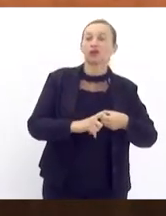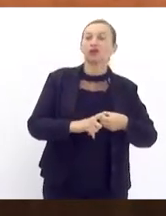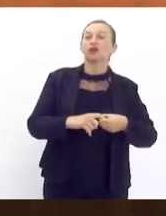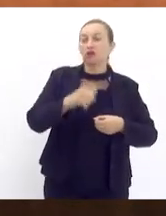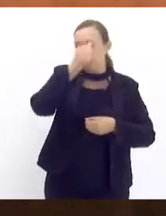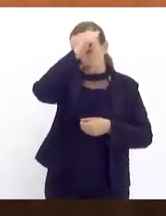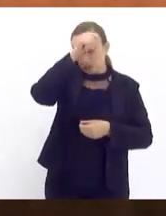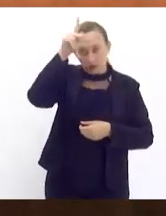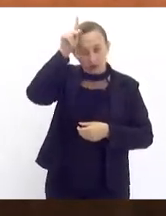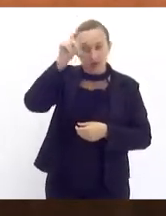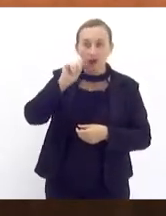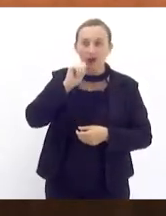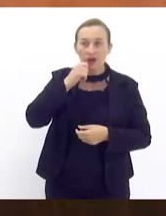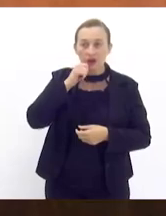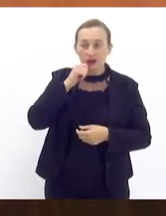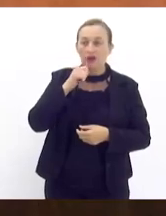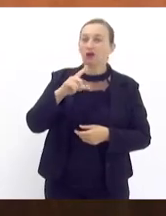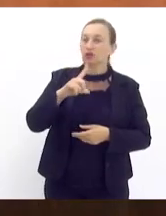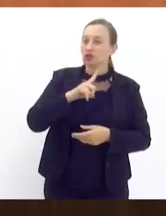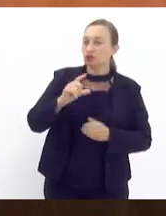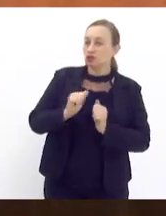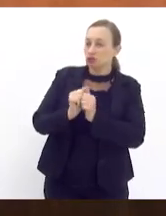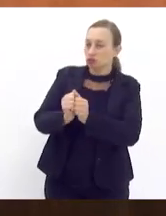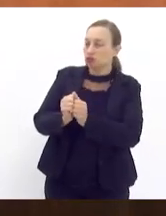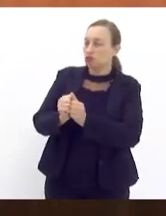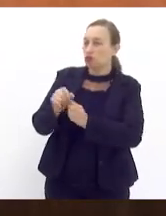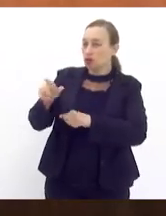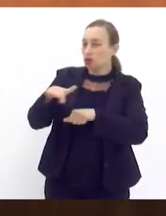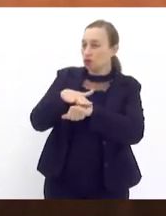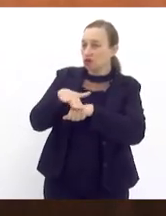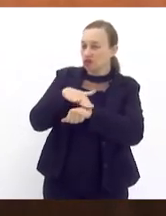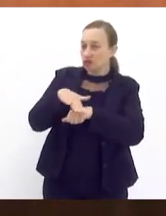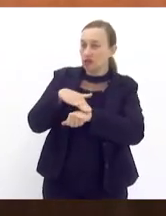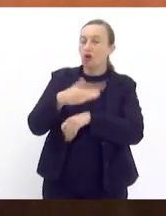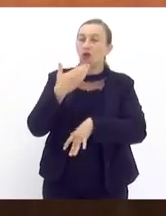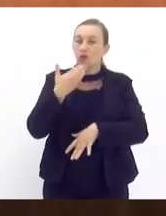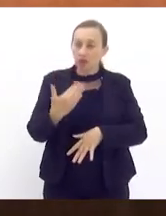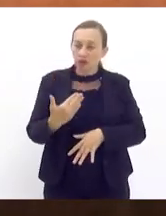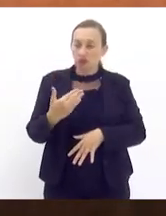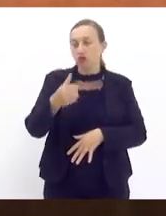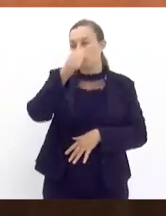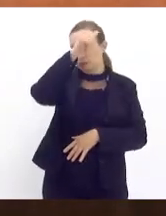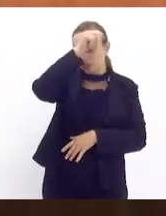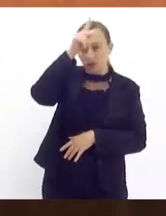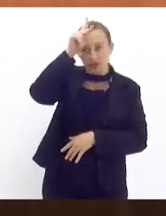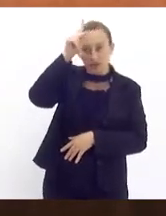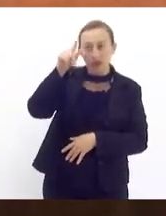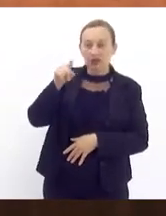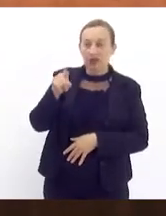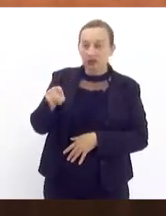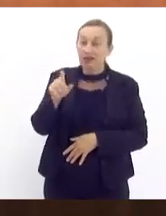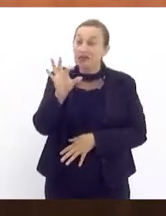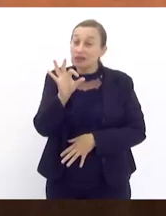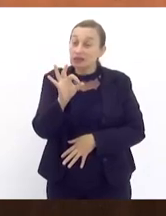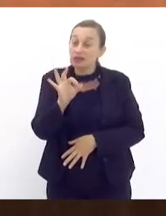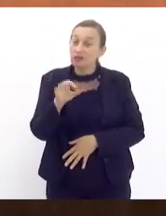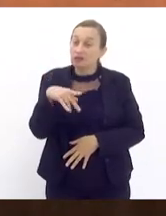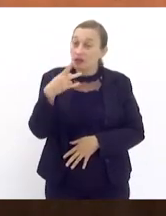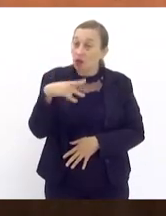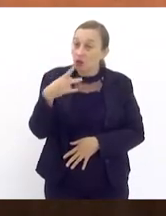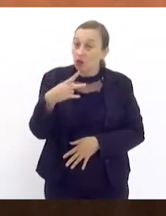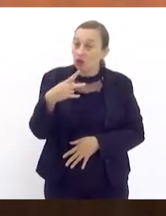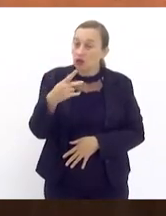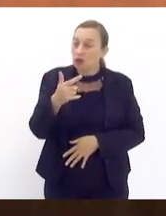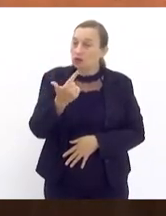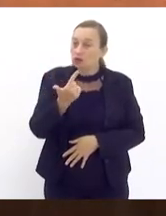Paes quando tive com eles eu pedi inclusive ao prefeito e ele imediatamente disse que não